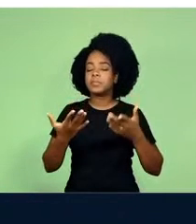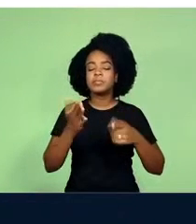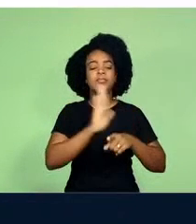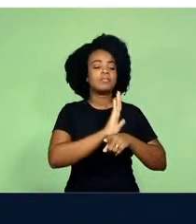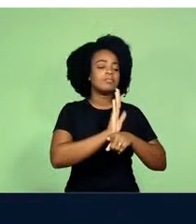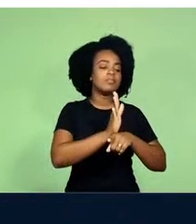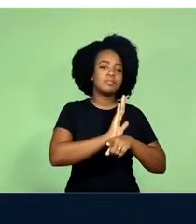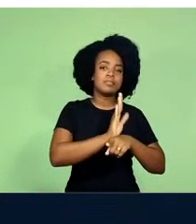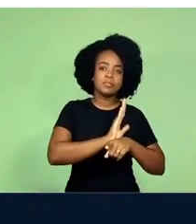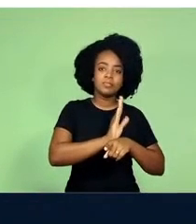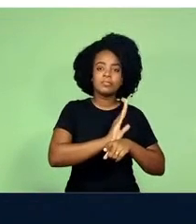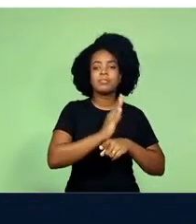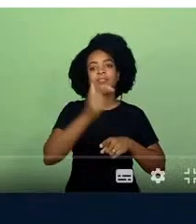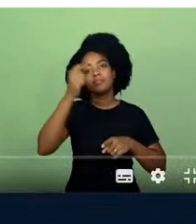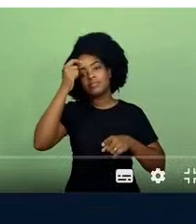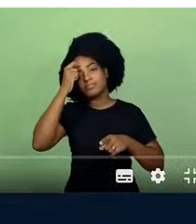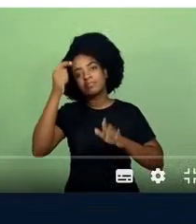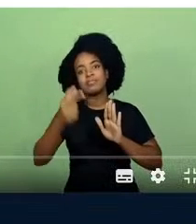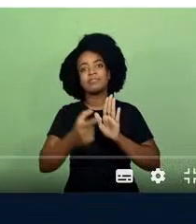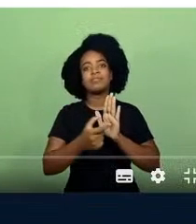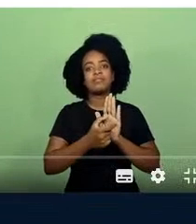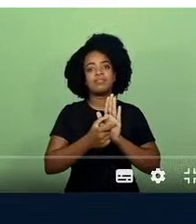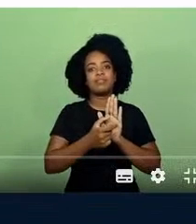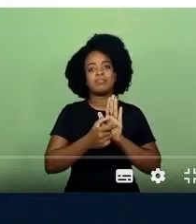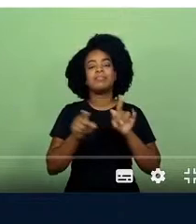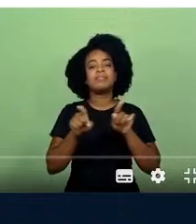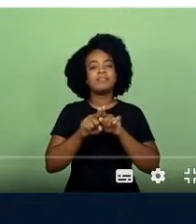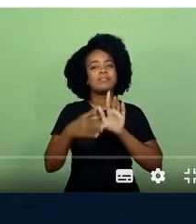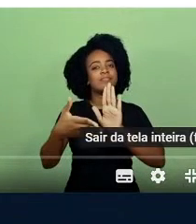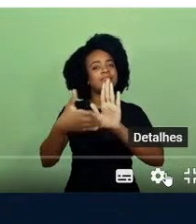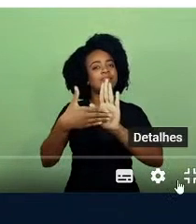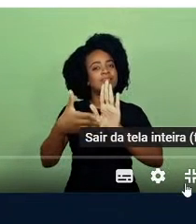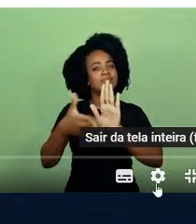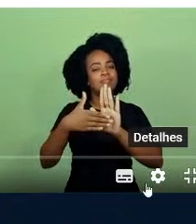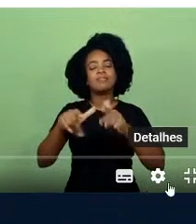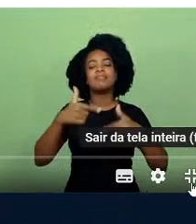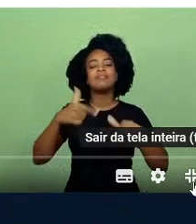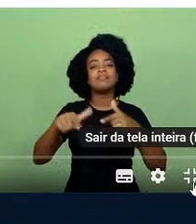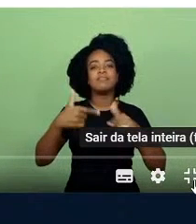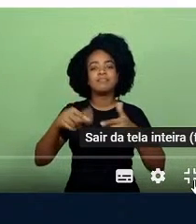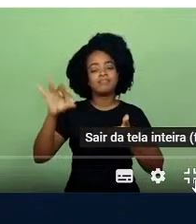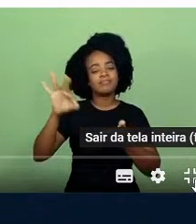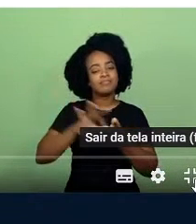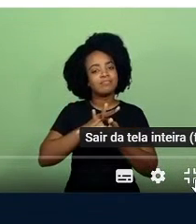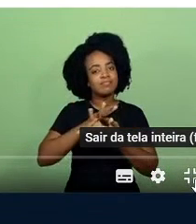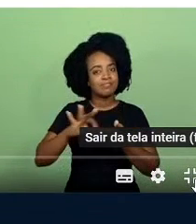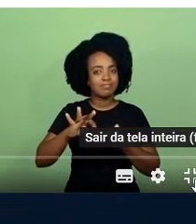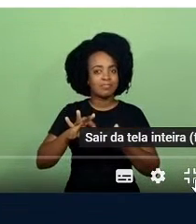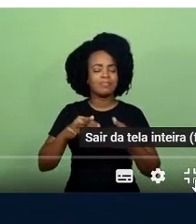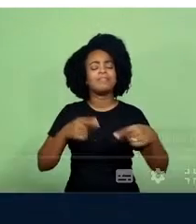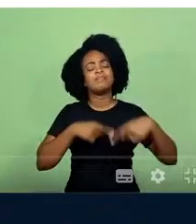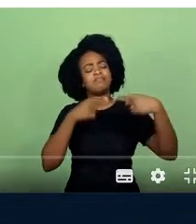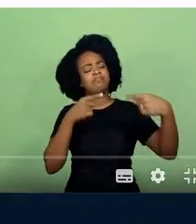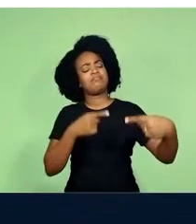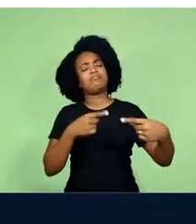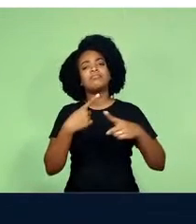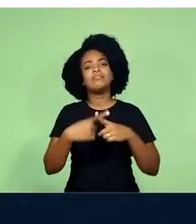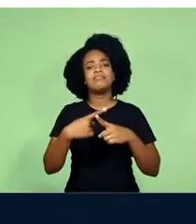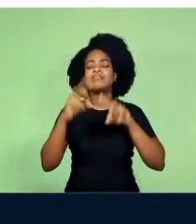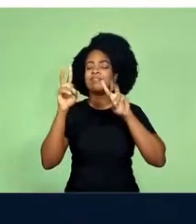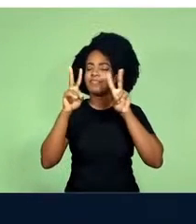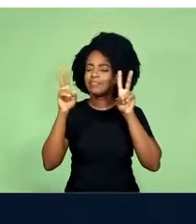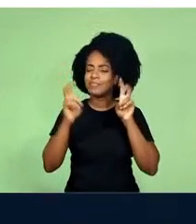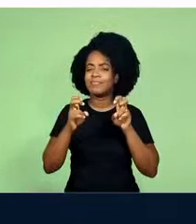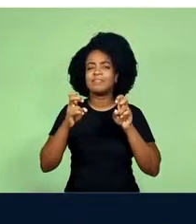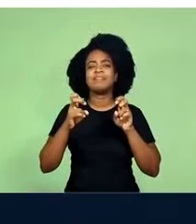inteligência artificial, e propor um trabalho de crítica. Desafio porque é um tema